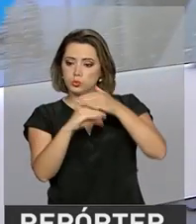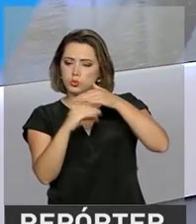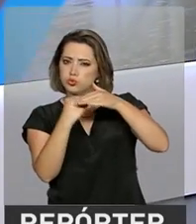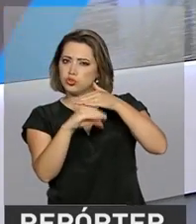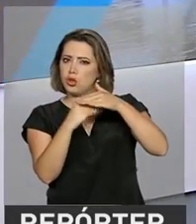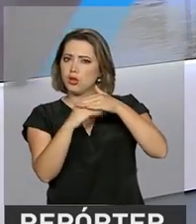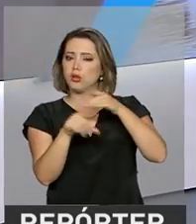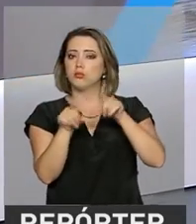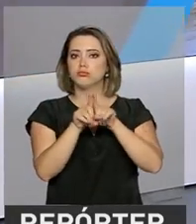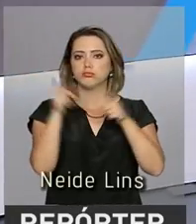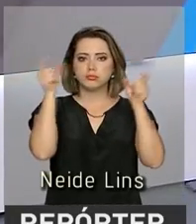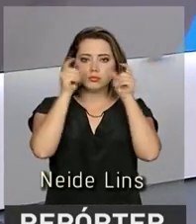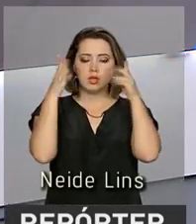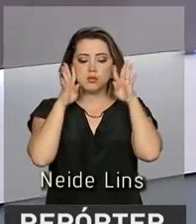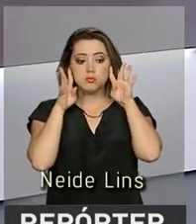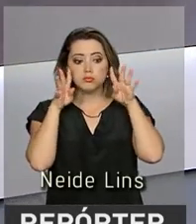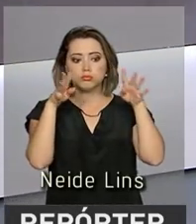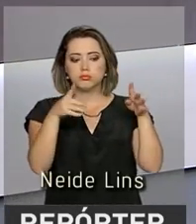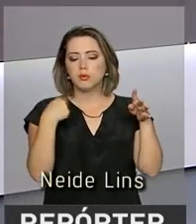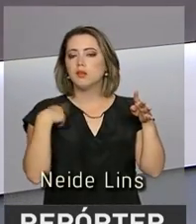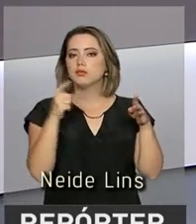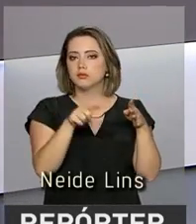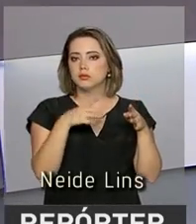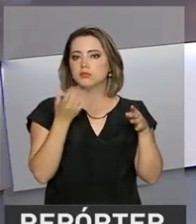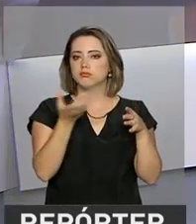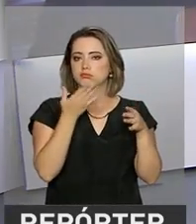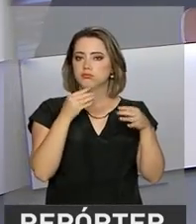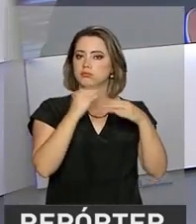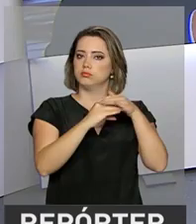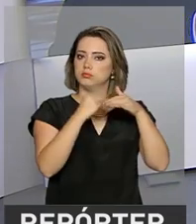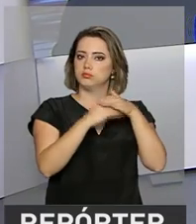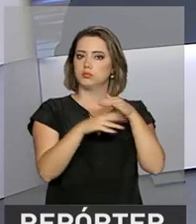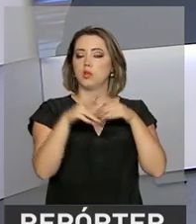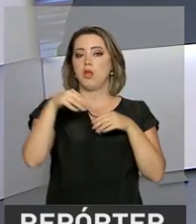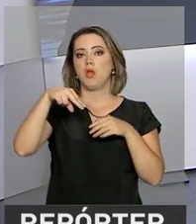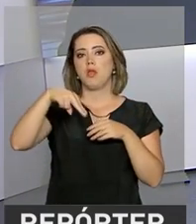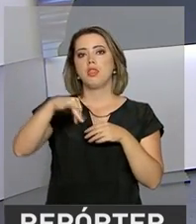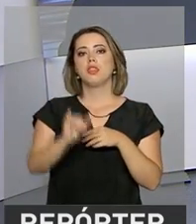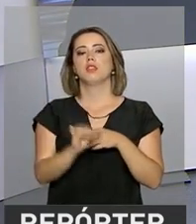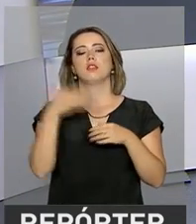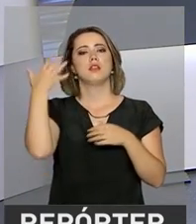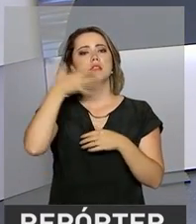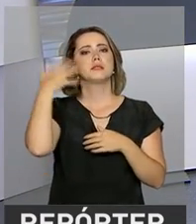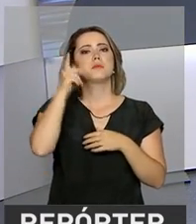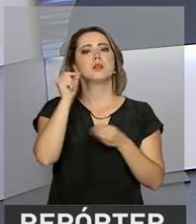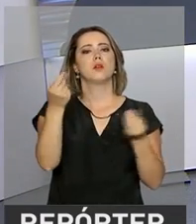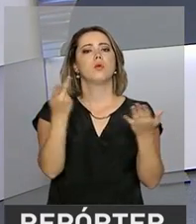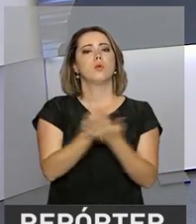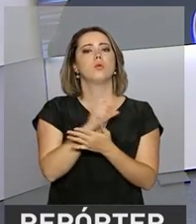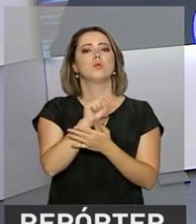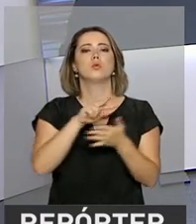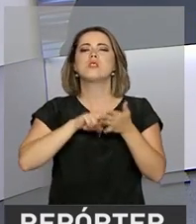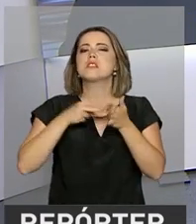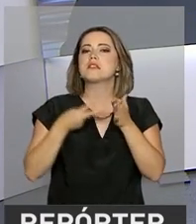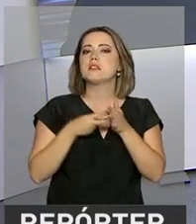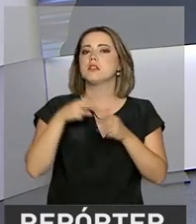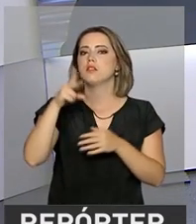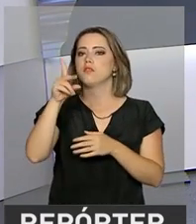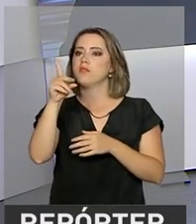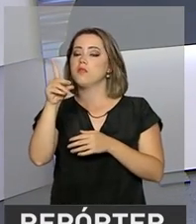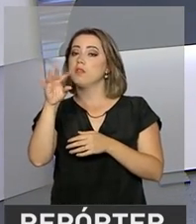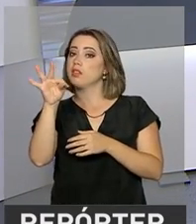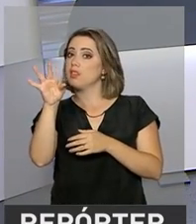vez mais investidores. O repórter Ney Pereira vai explicar para a gente como funciona essa modalidade de investimentos.